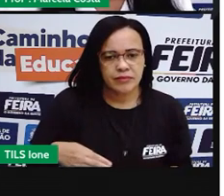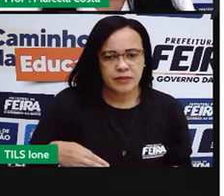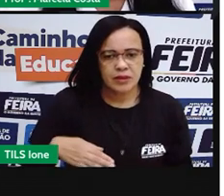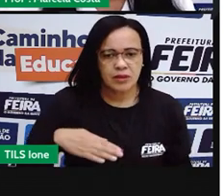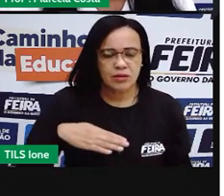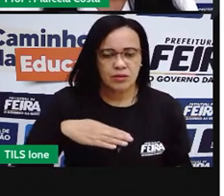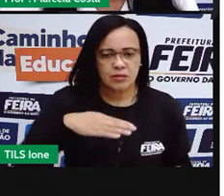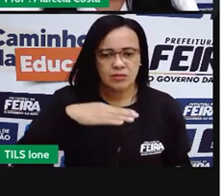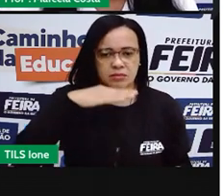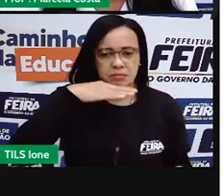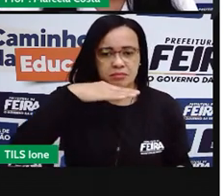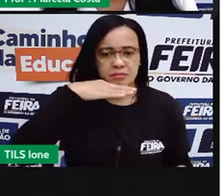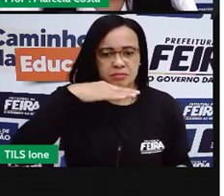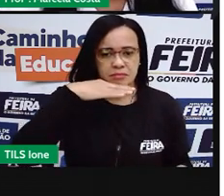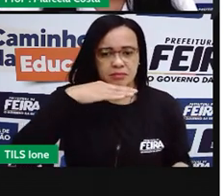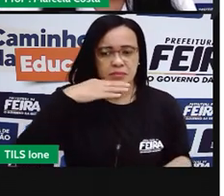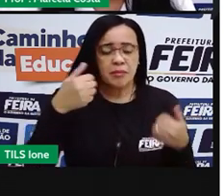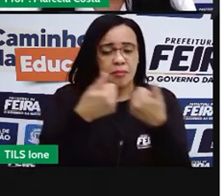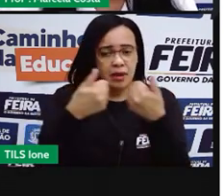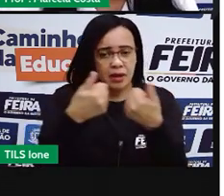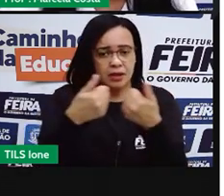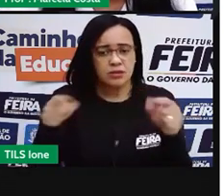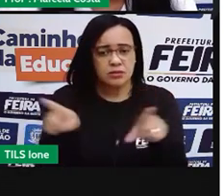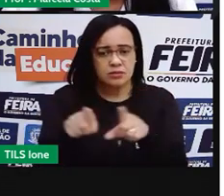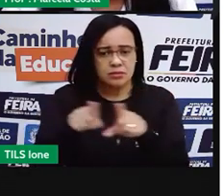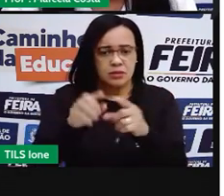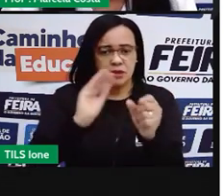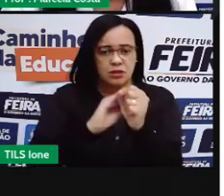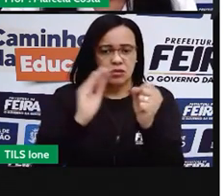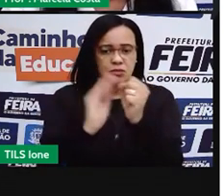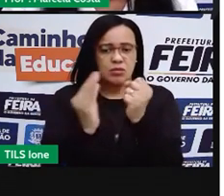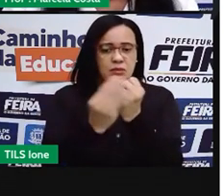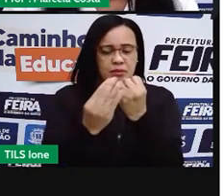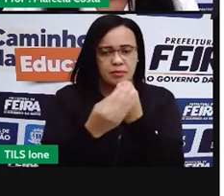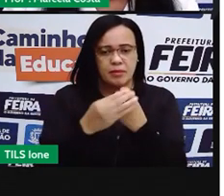elas correm os bairros.